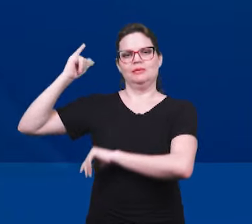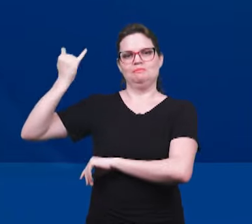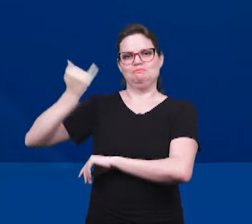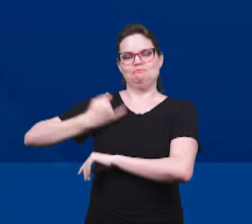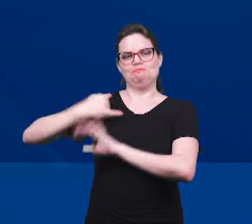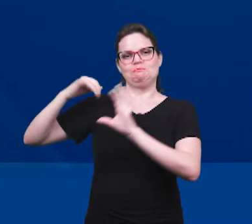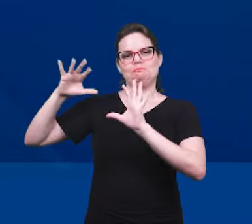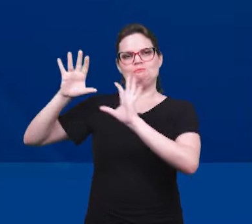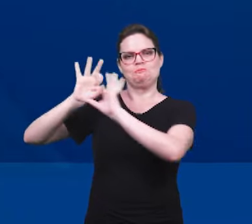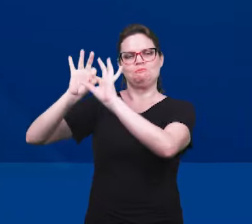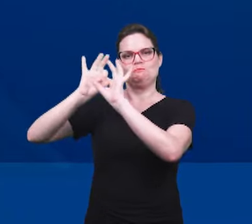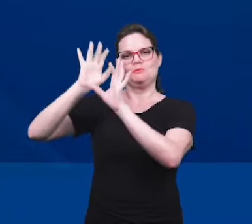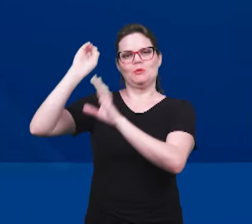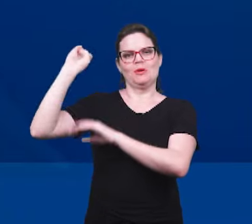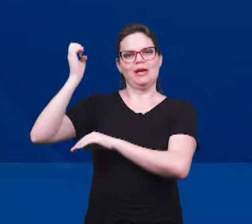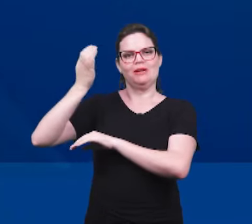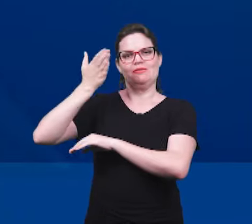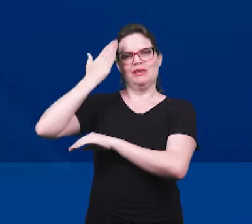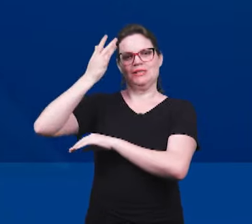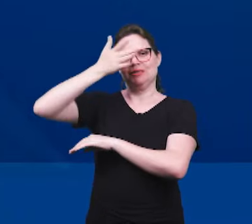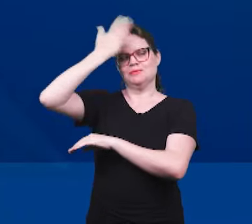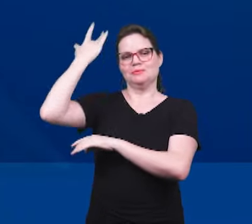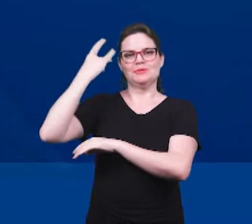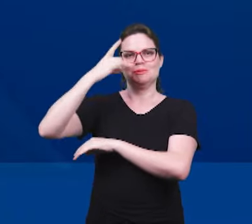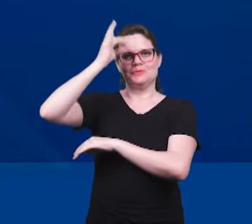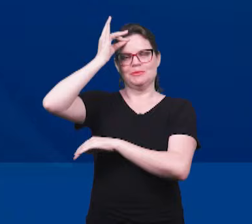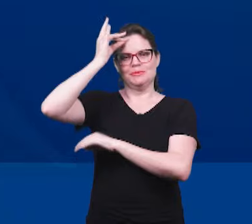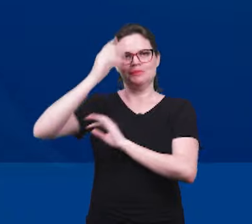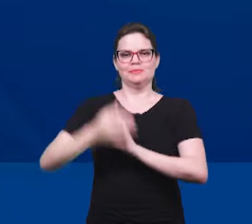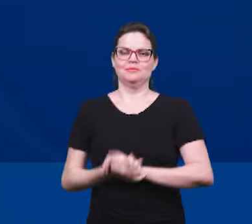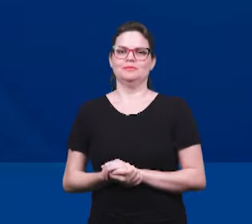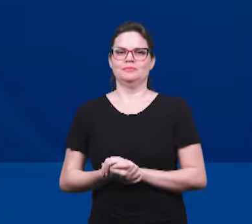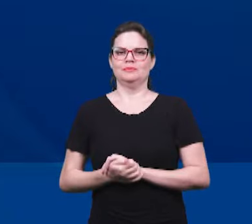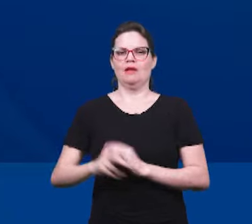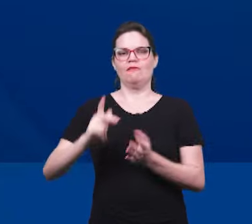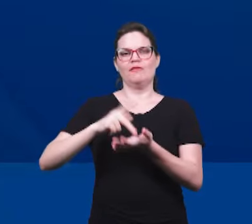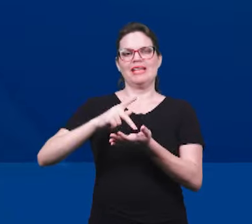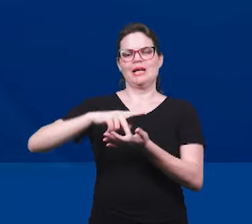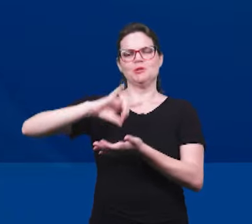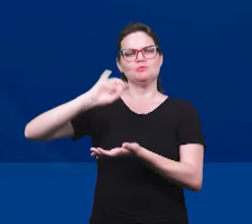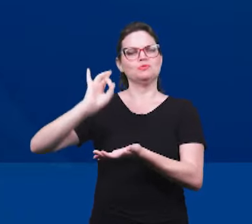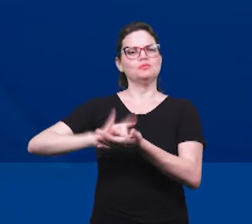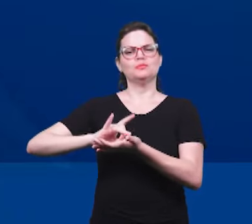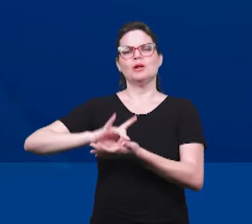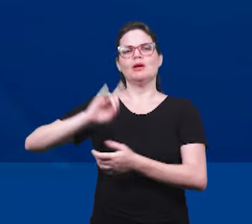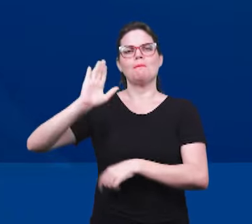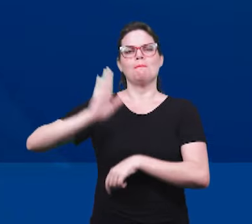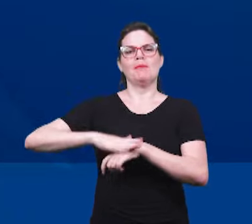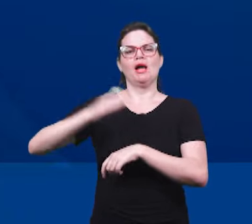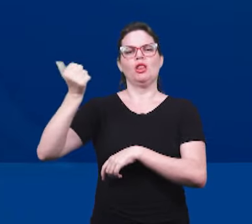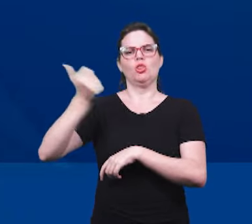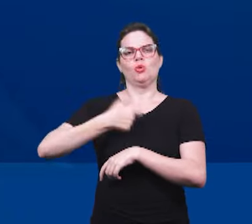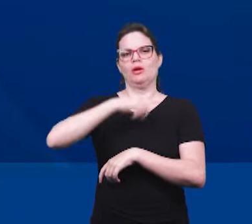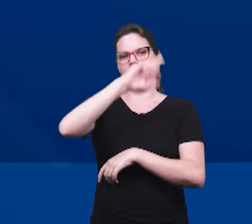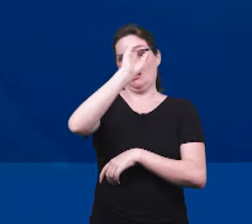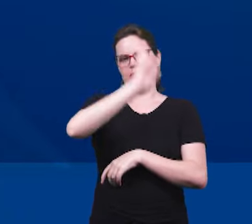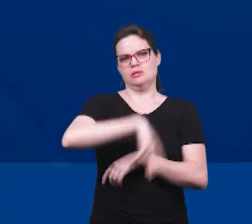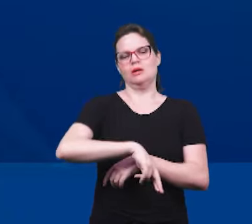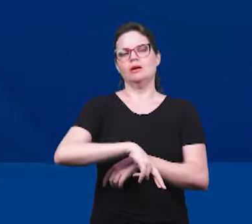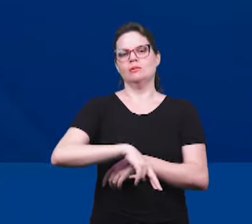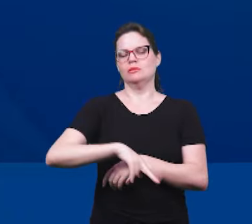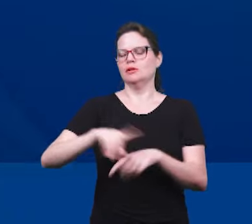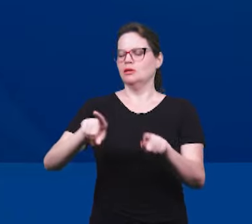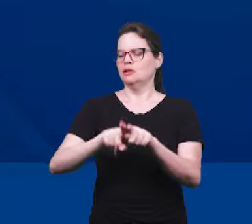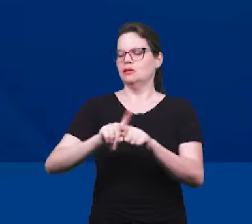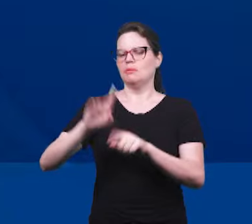está ligada à revelação que vem do Espírito Santo. A verdade absoluta, ela vai muito além da razão do homem e também